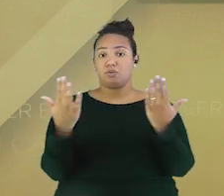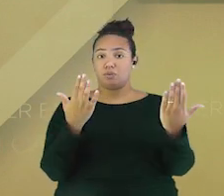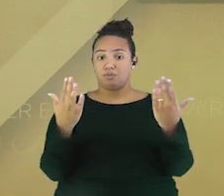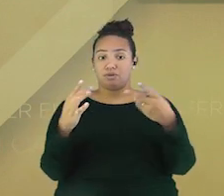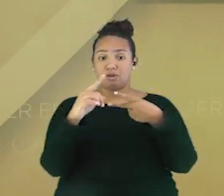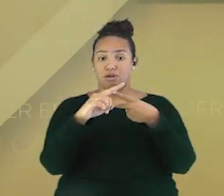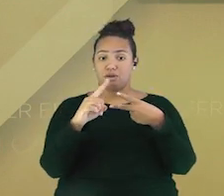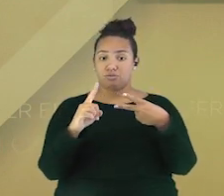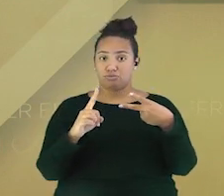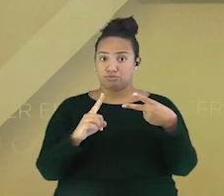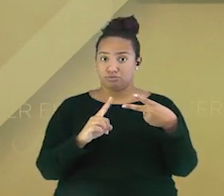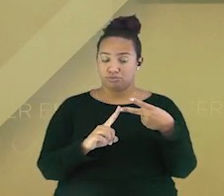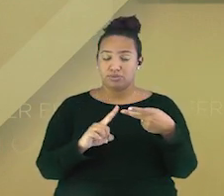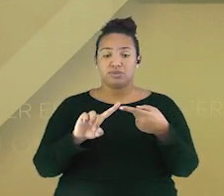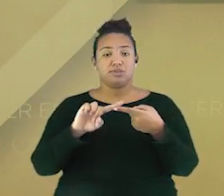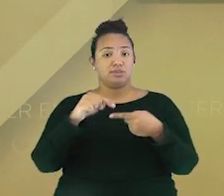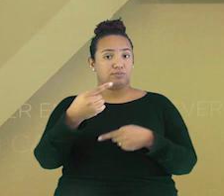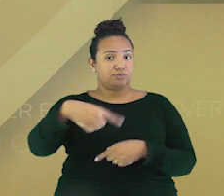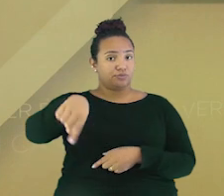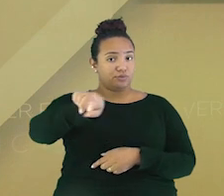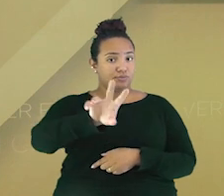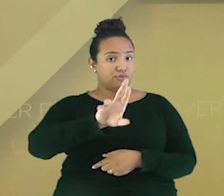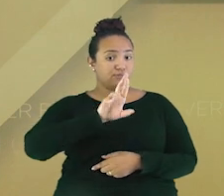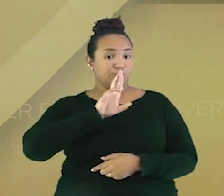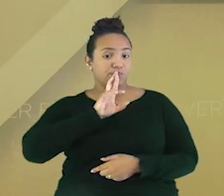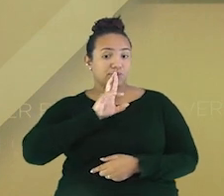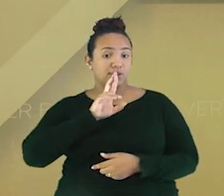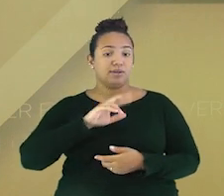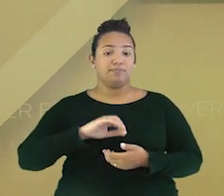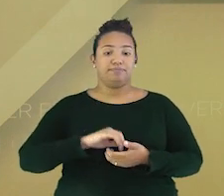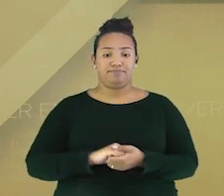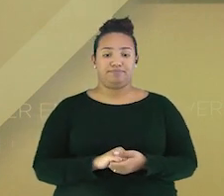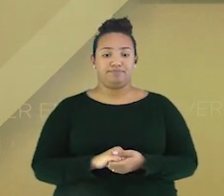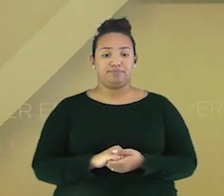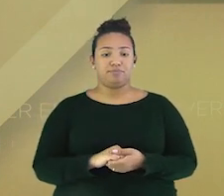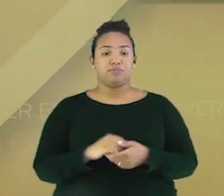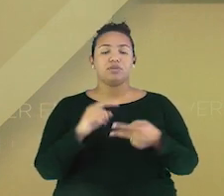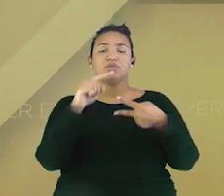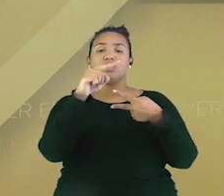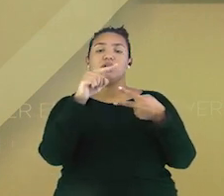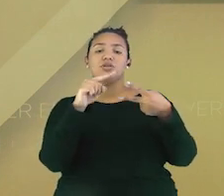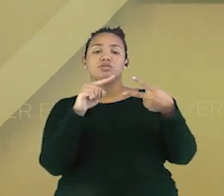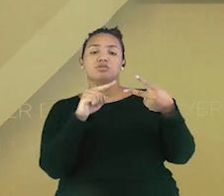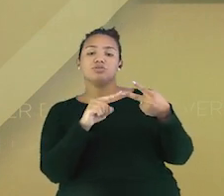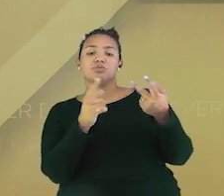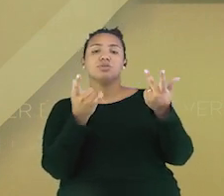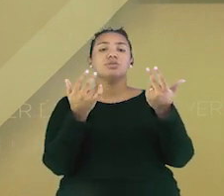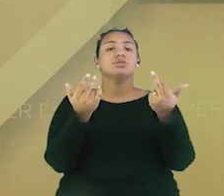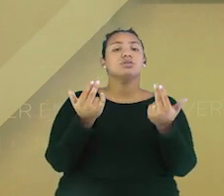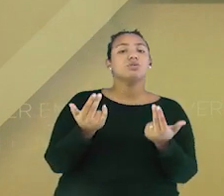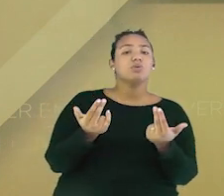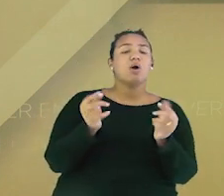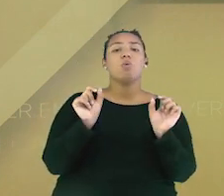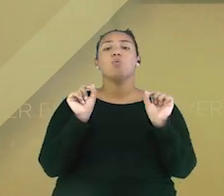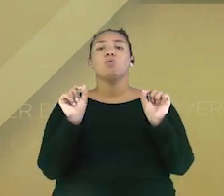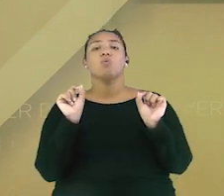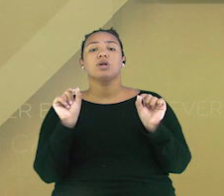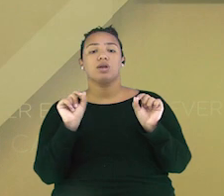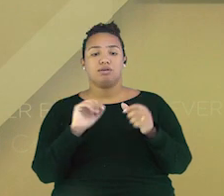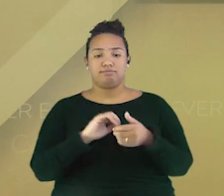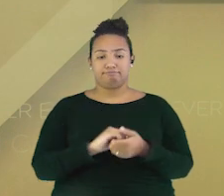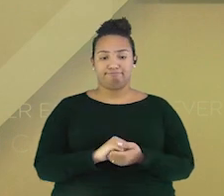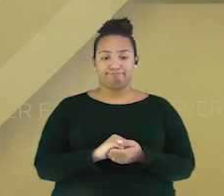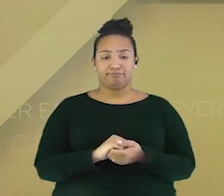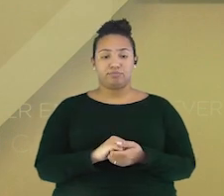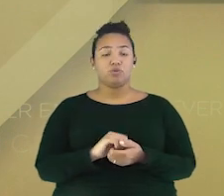numéricas e depois responder. O que há de semelhante e diferente entre elas? Quais números estão